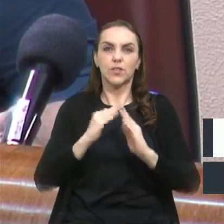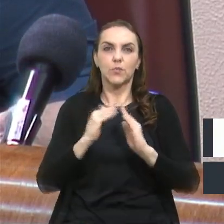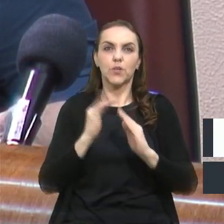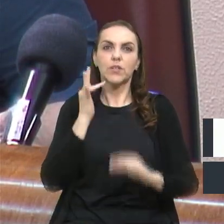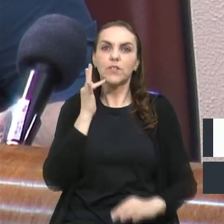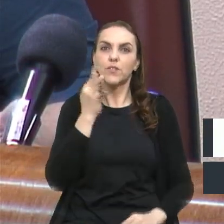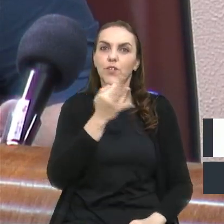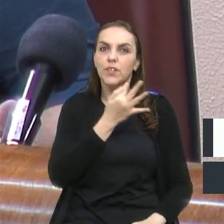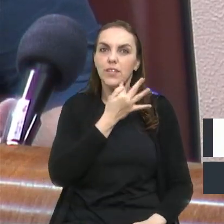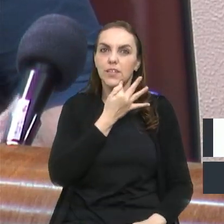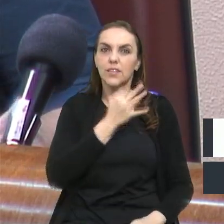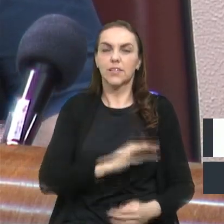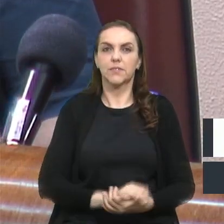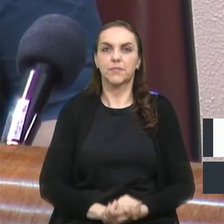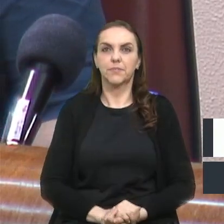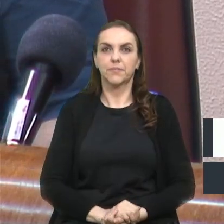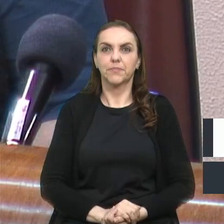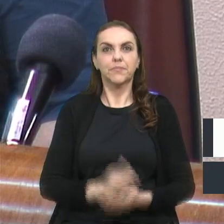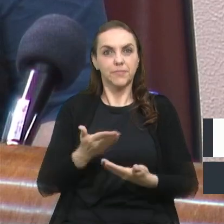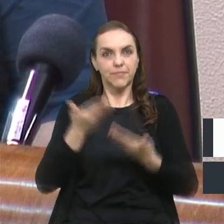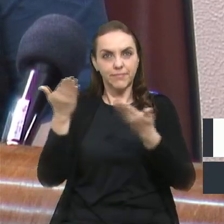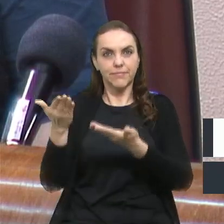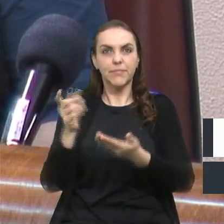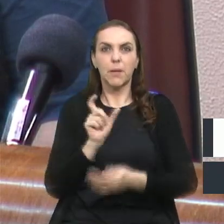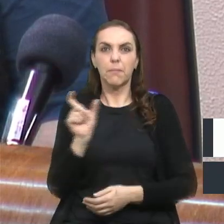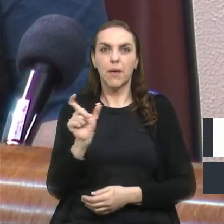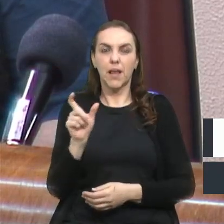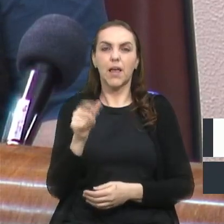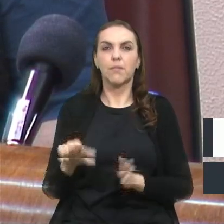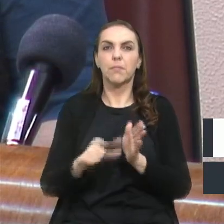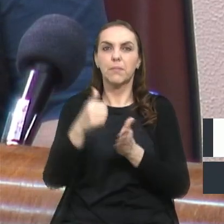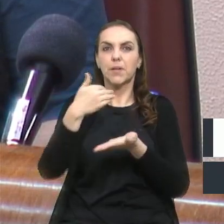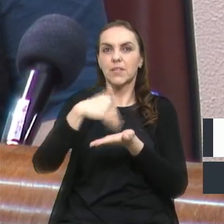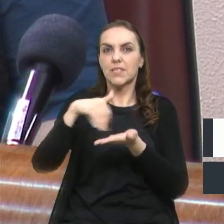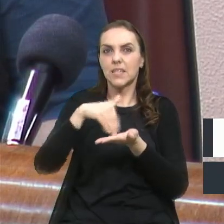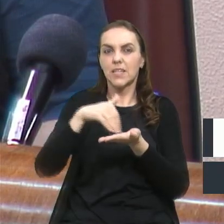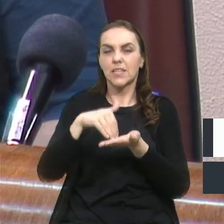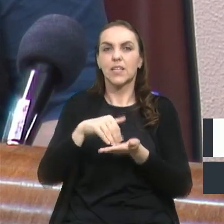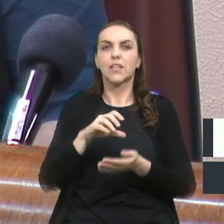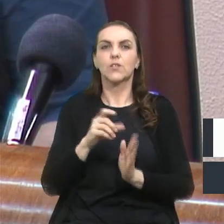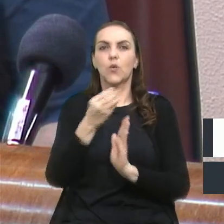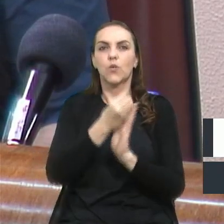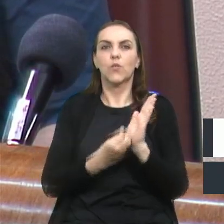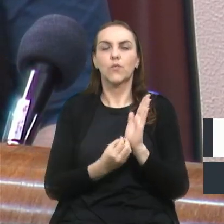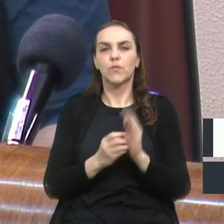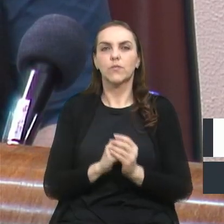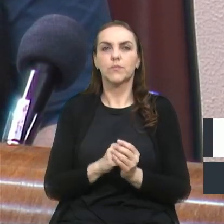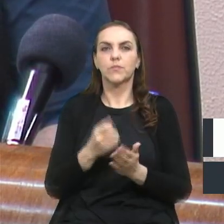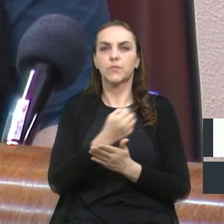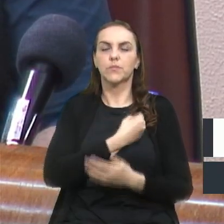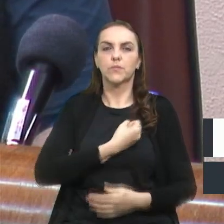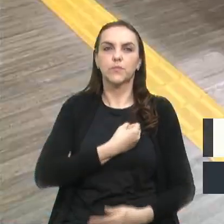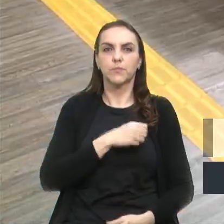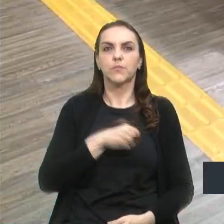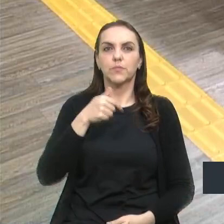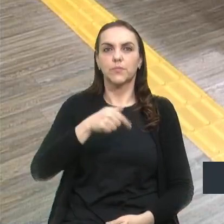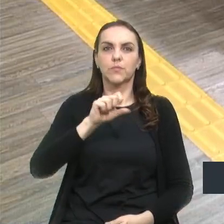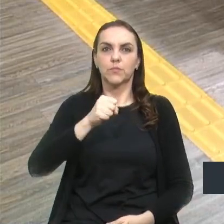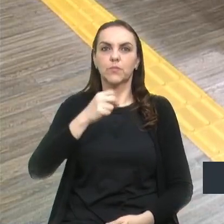Forqueta. Passa a palavra o primeiro secretário que faça leitura do ofício número 782-2023.